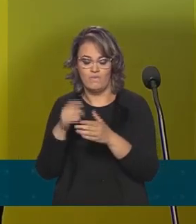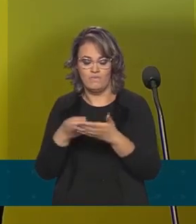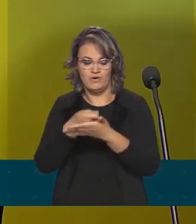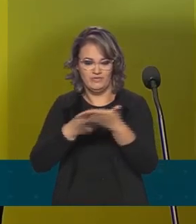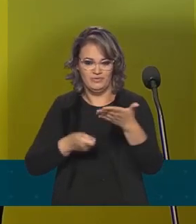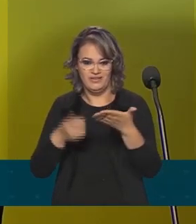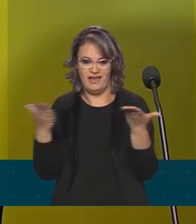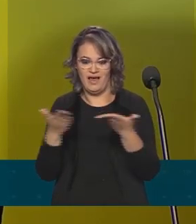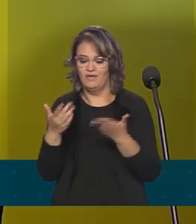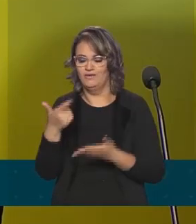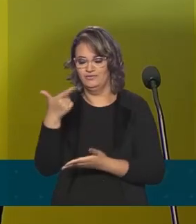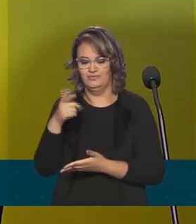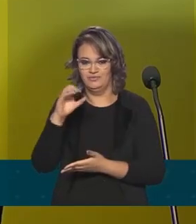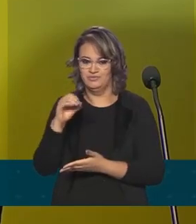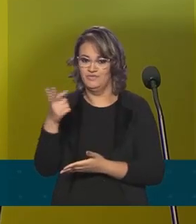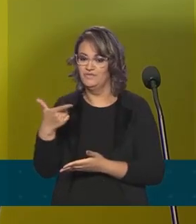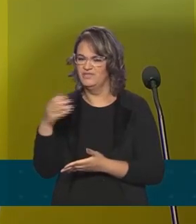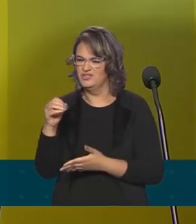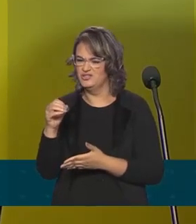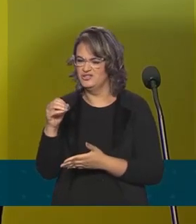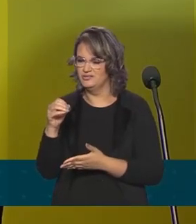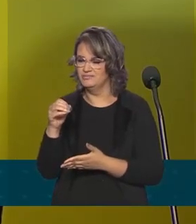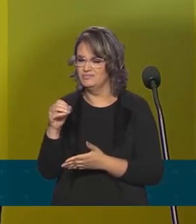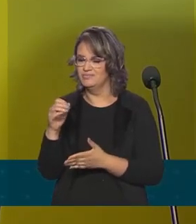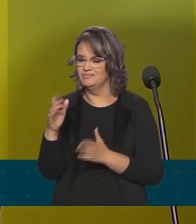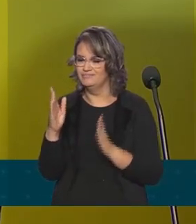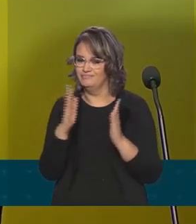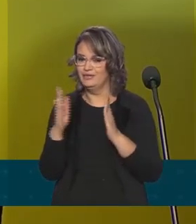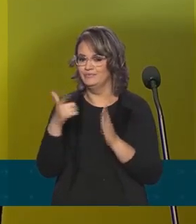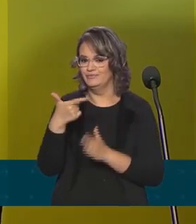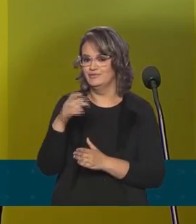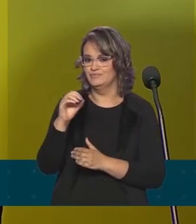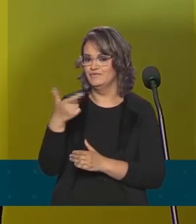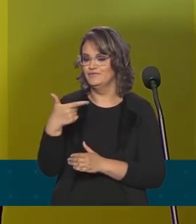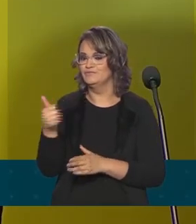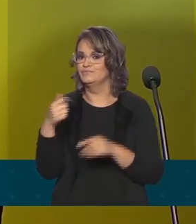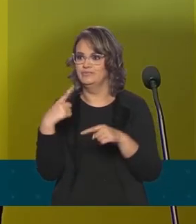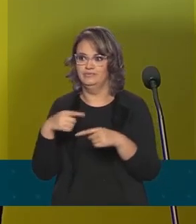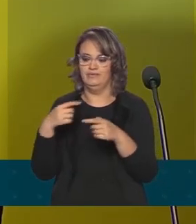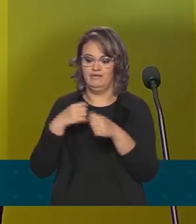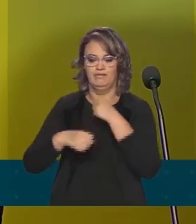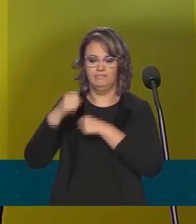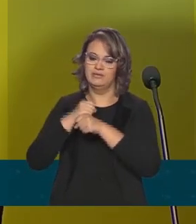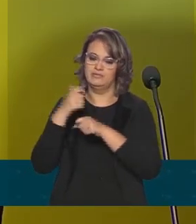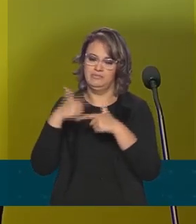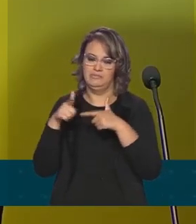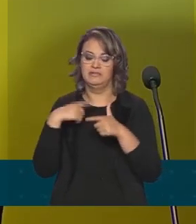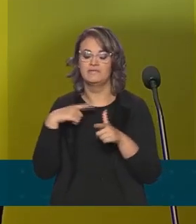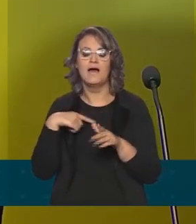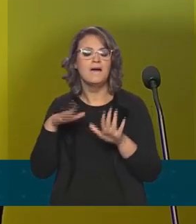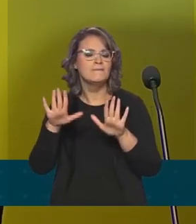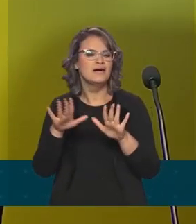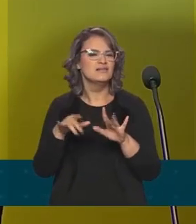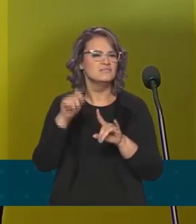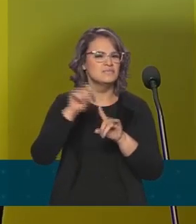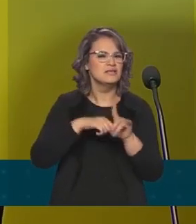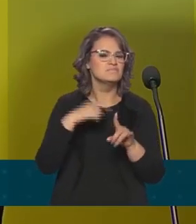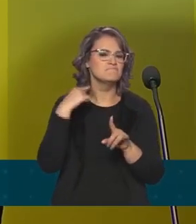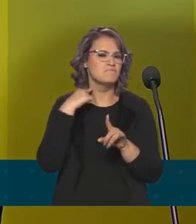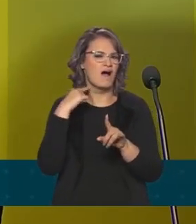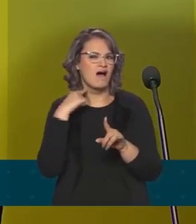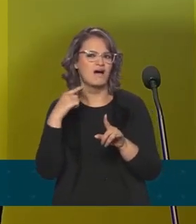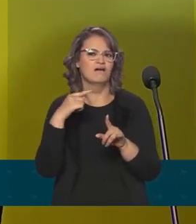em 2021 por conta da pandemia. Mas, daí, da concepção inicial, ali em maio, junho de 2019, até